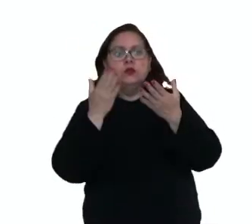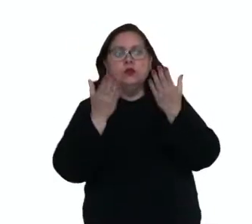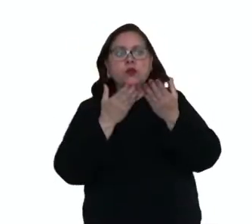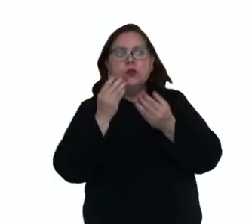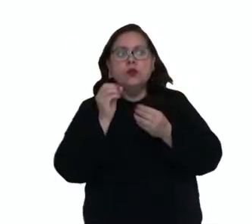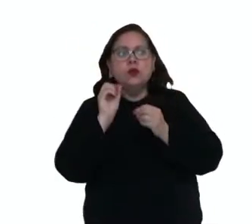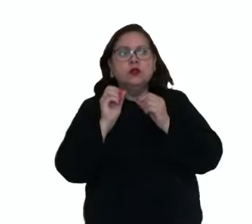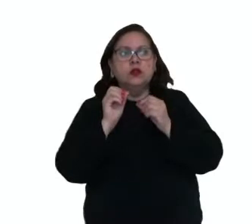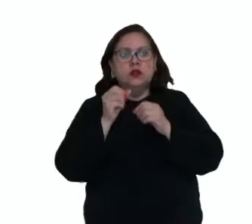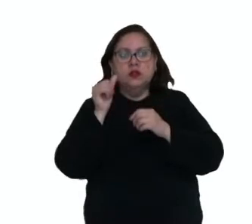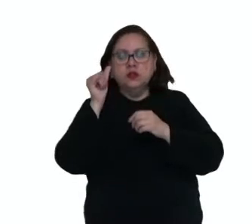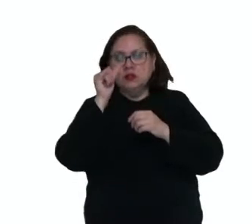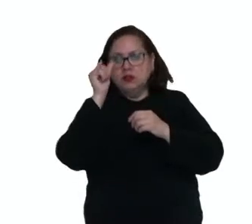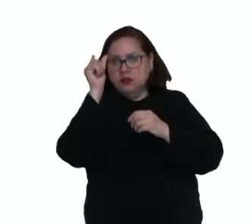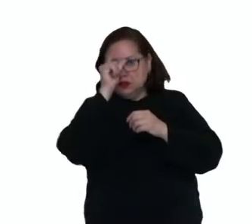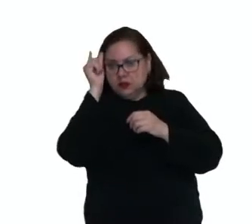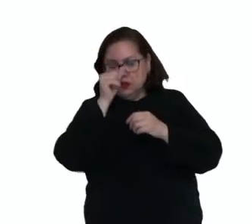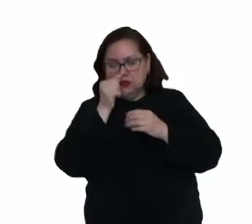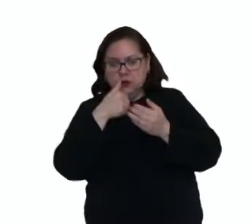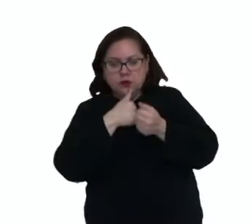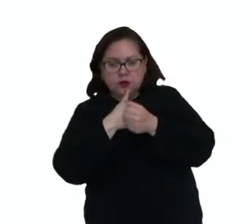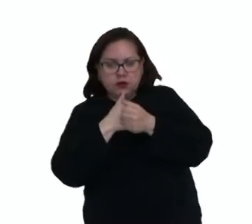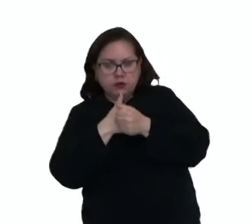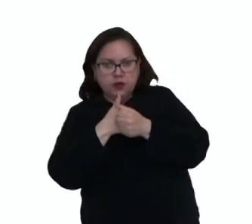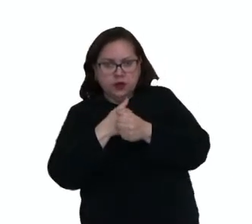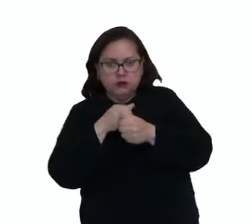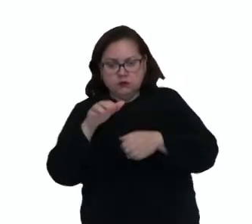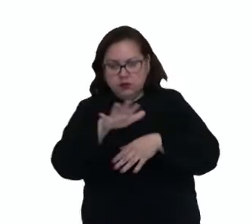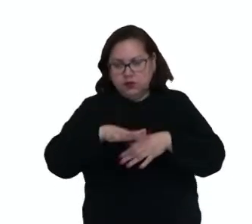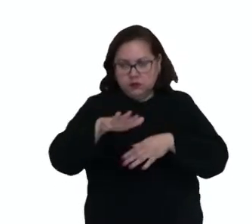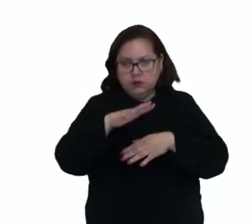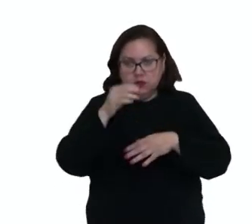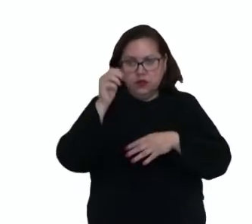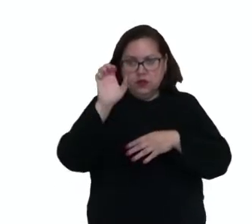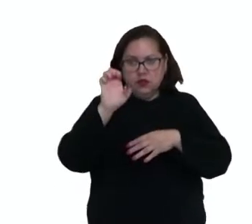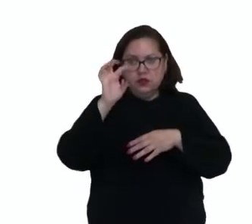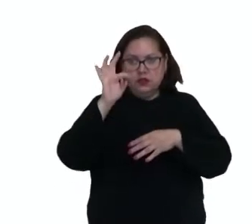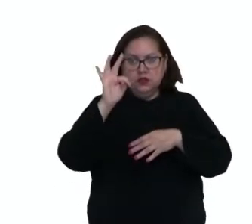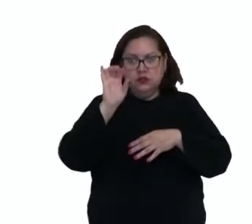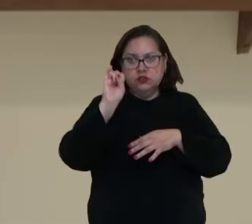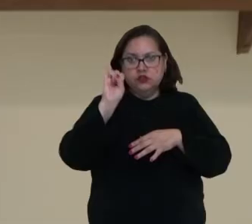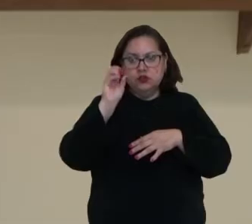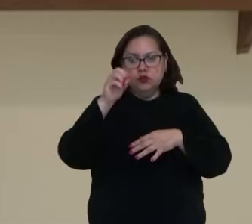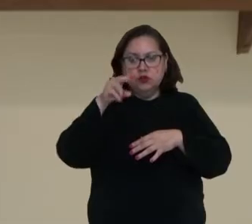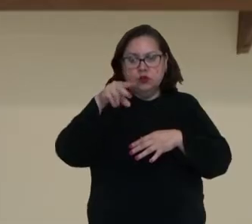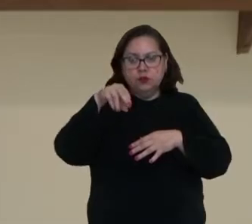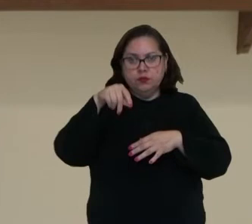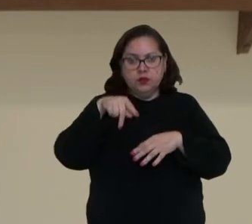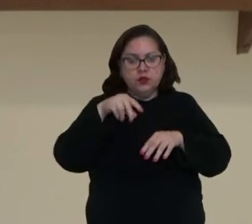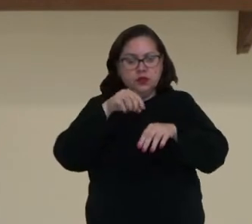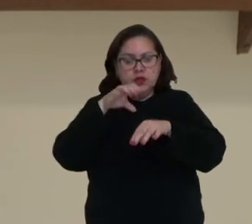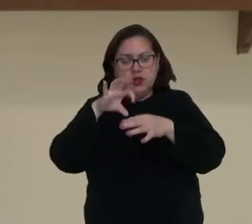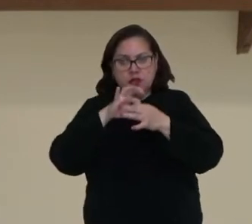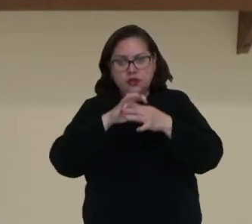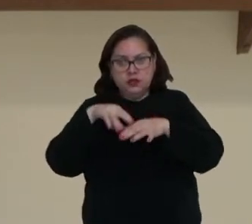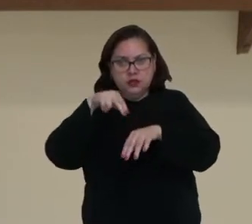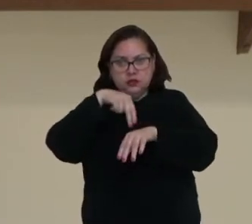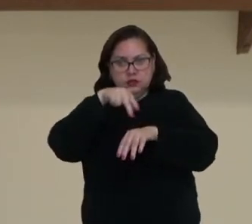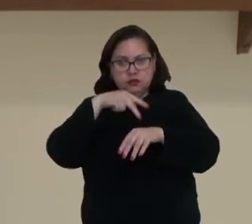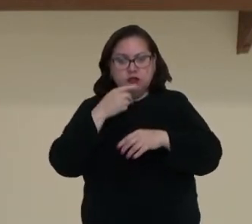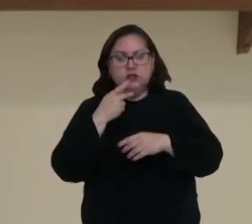que a Itália tinha uma proximidade com a região da Etiópia, a Liga das Nações também vai,